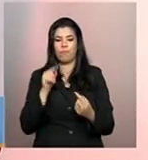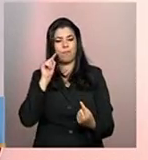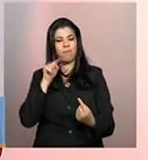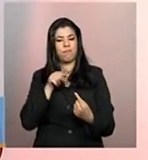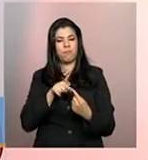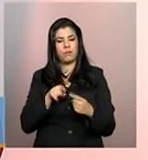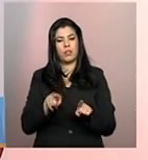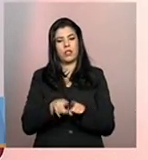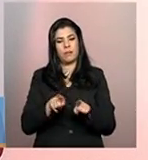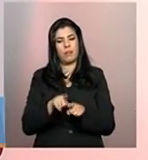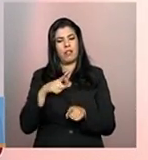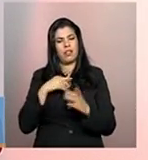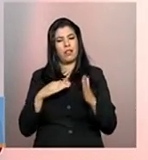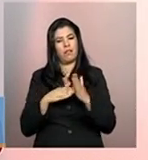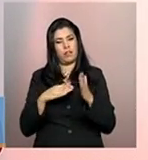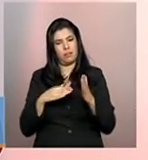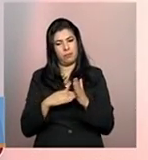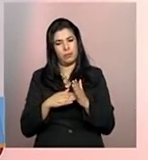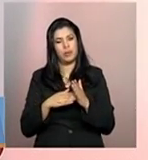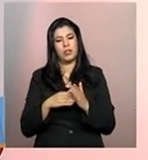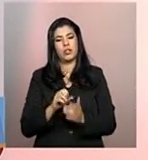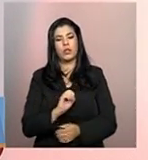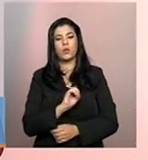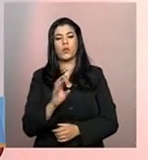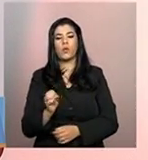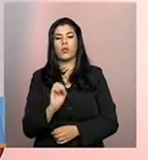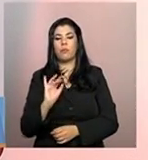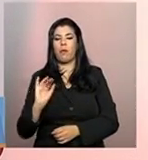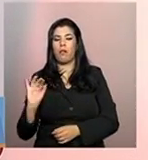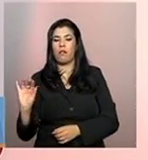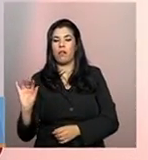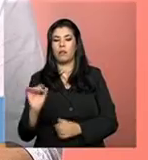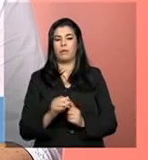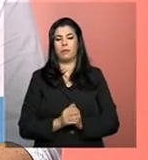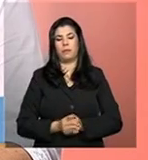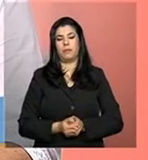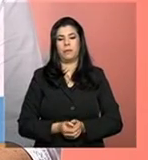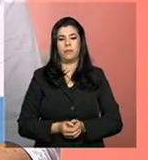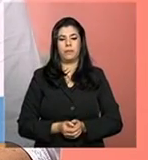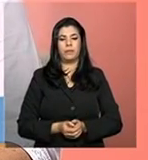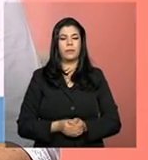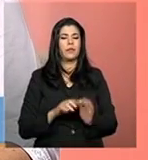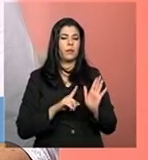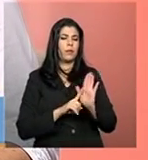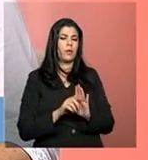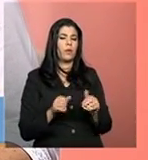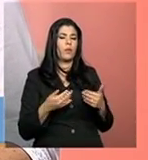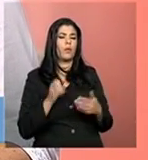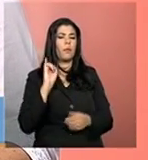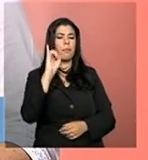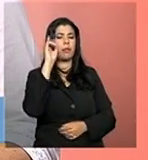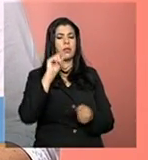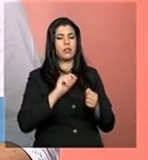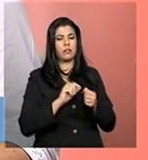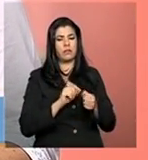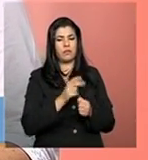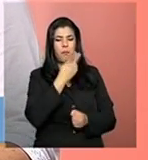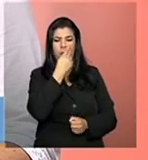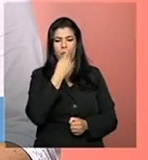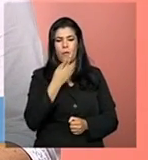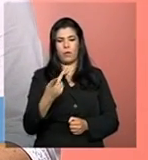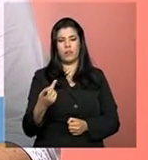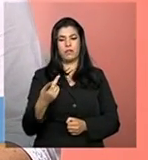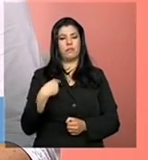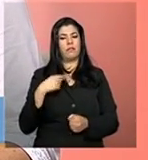um limite pequeno, inclusive, de caracteres. Viviane, e qual a importância de realizar visitas às entidades